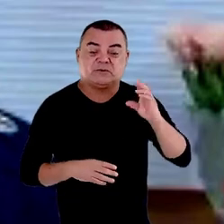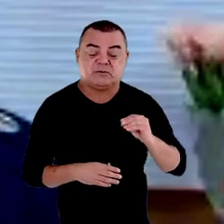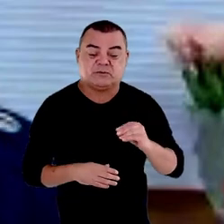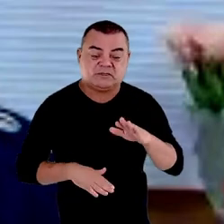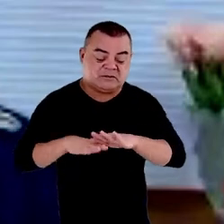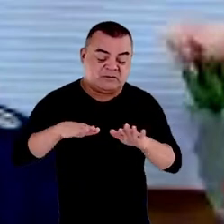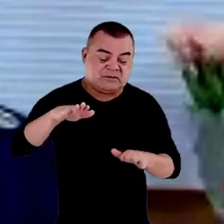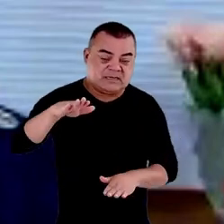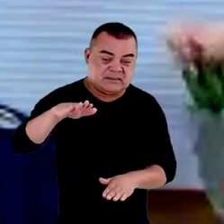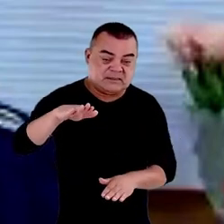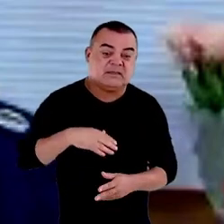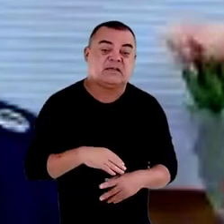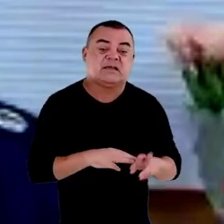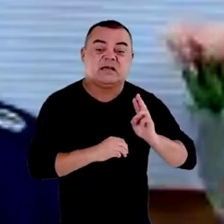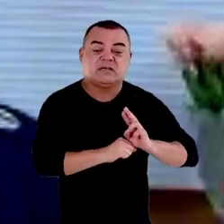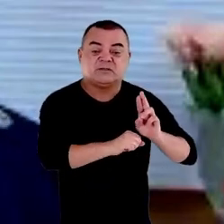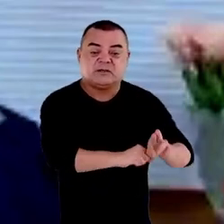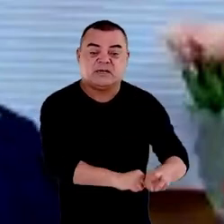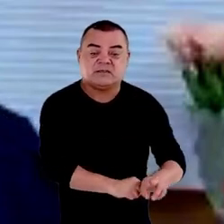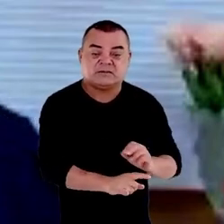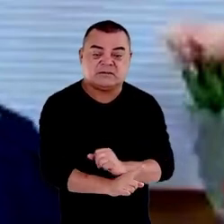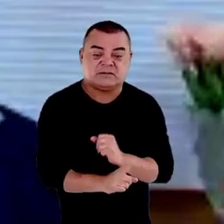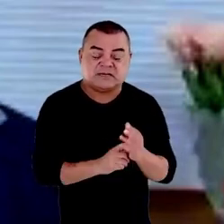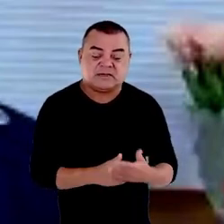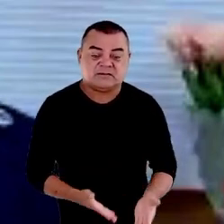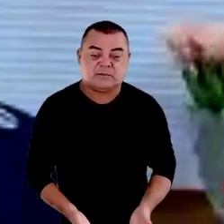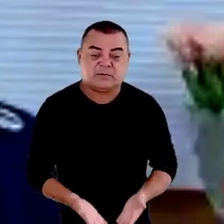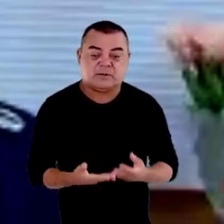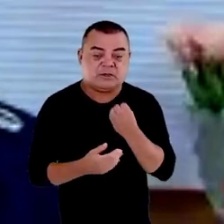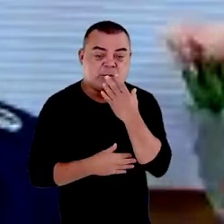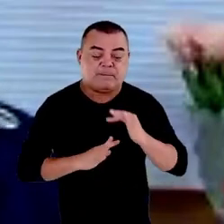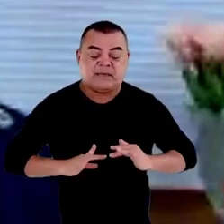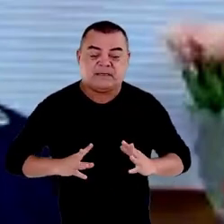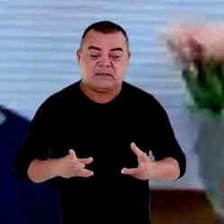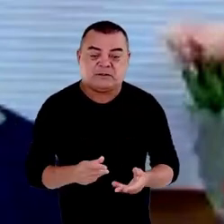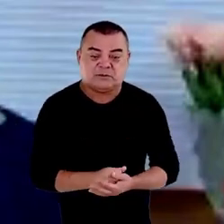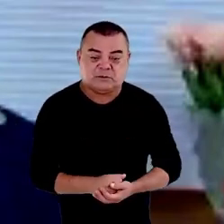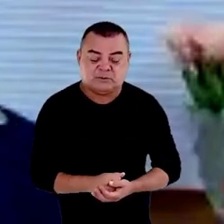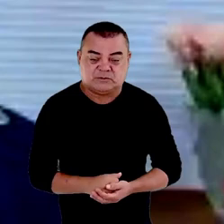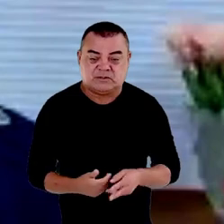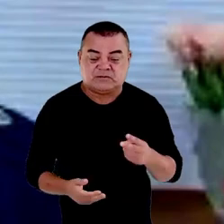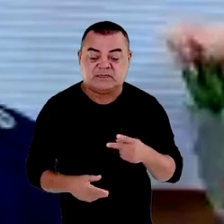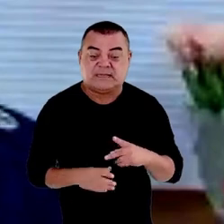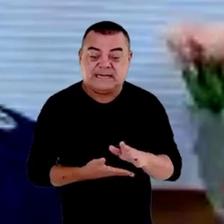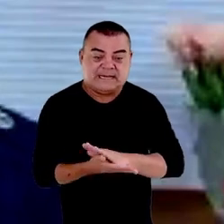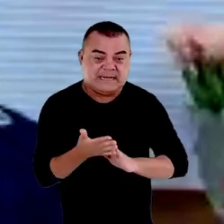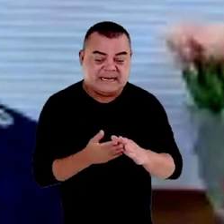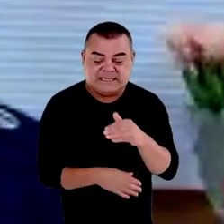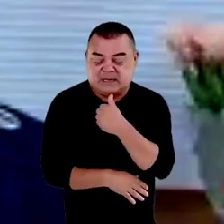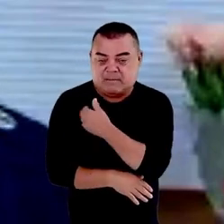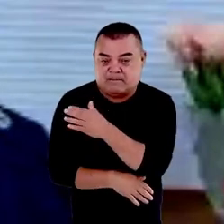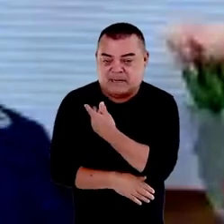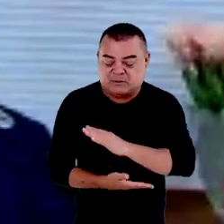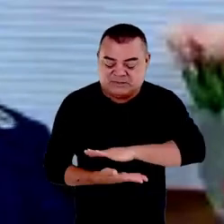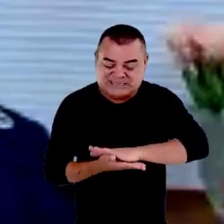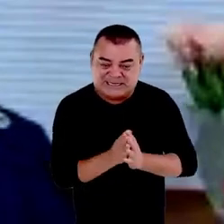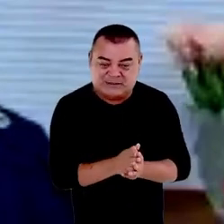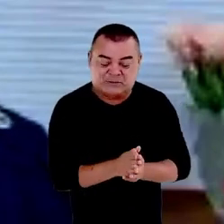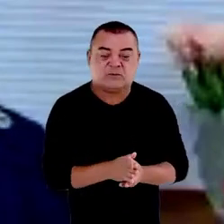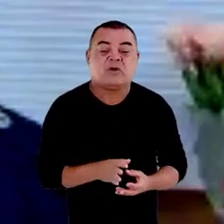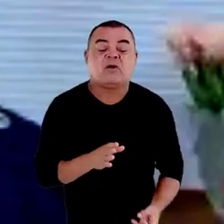regionais e sempre promover o bem de todos sem preconceitos de origem raça